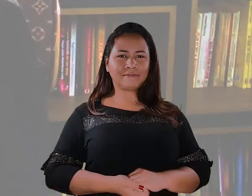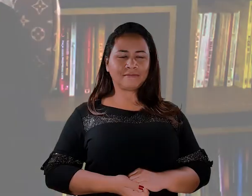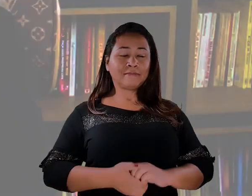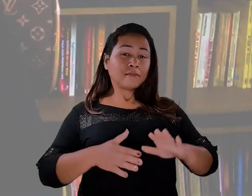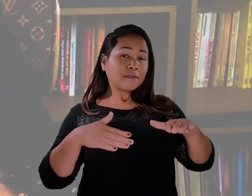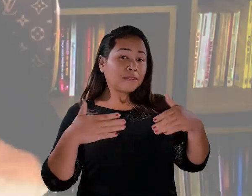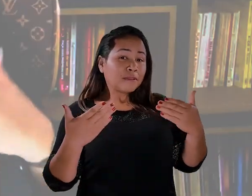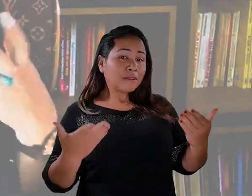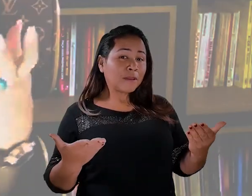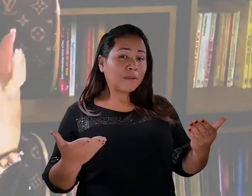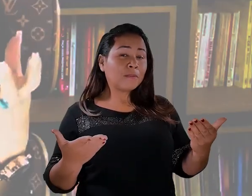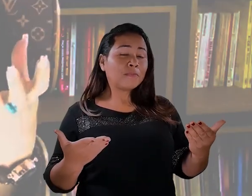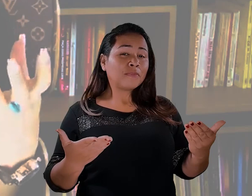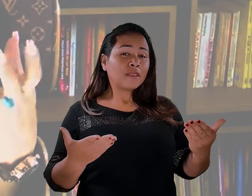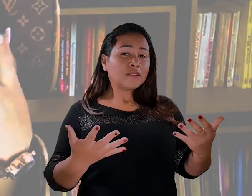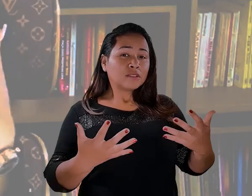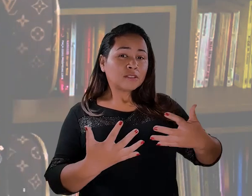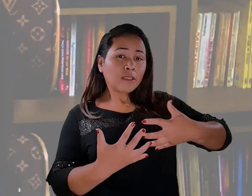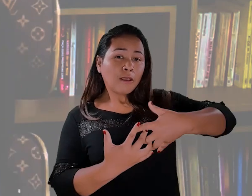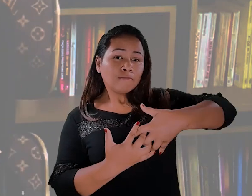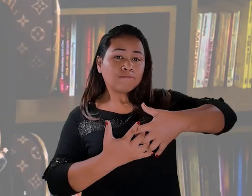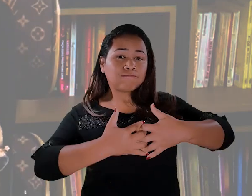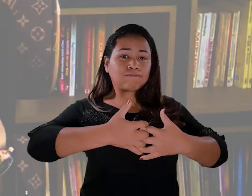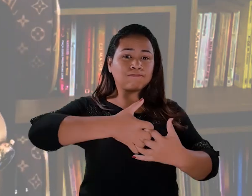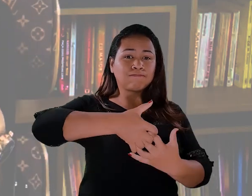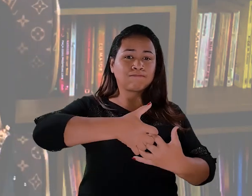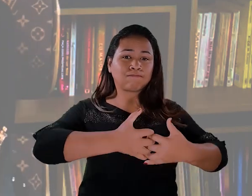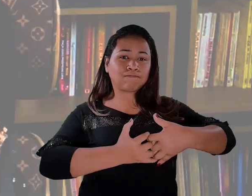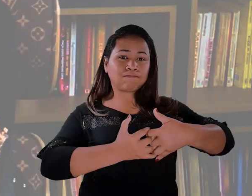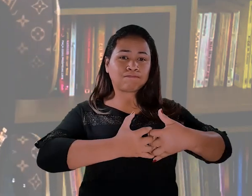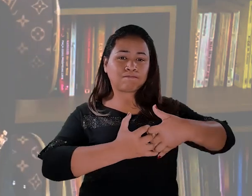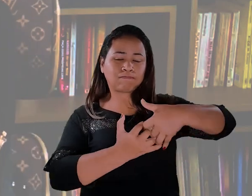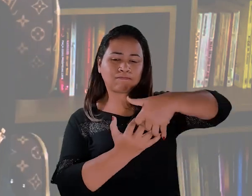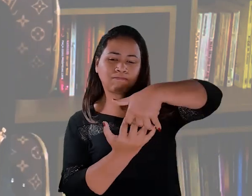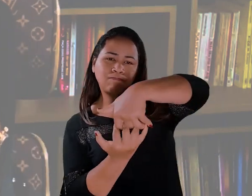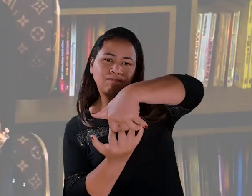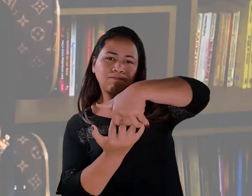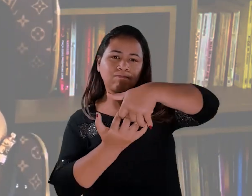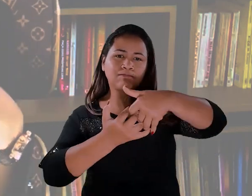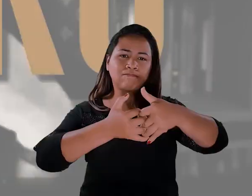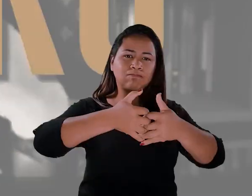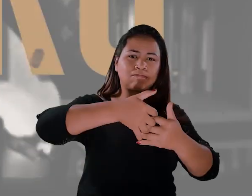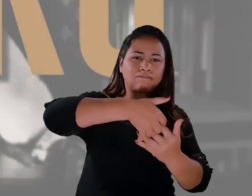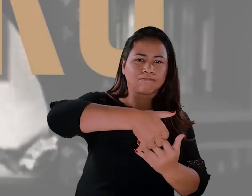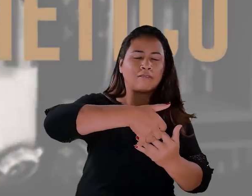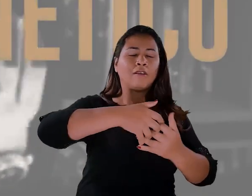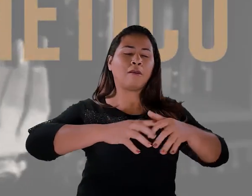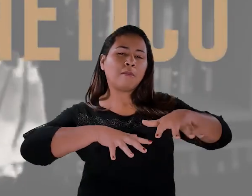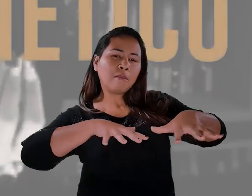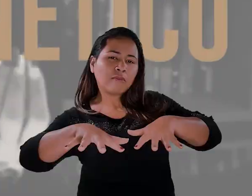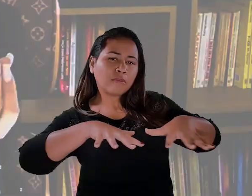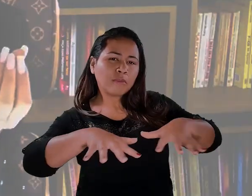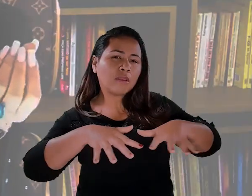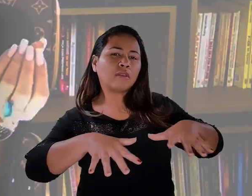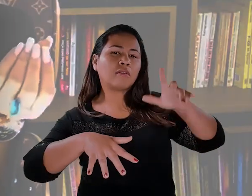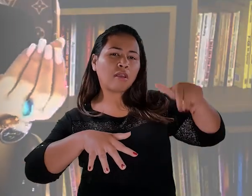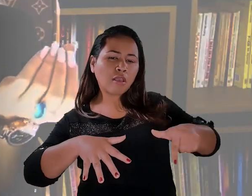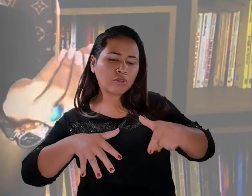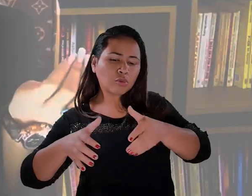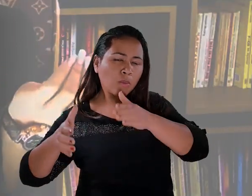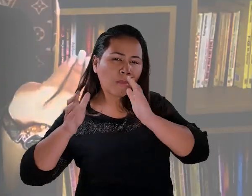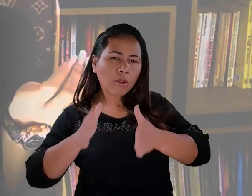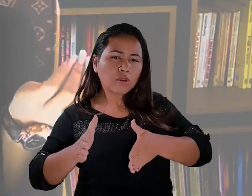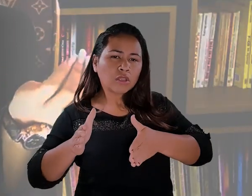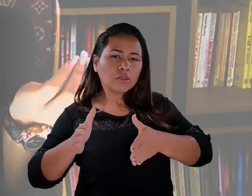Então, a engrenagem que fecha essa conta em 100%, que faz o processo eletromagnético, a